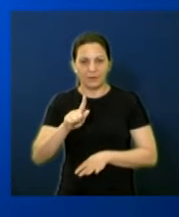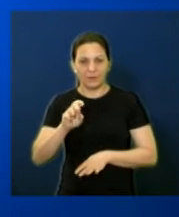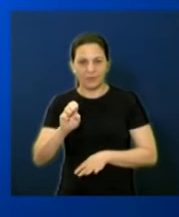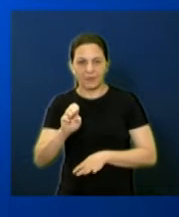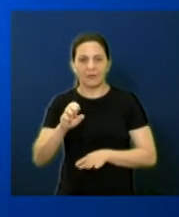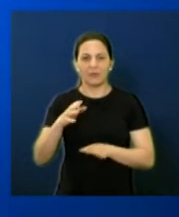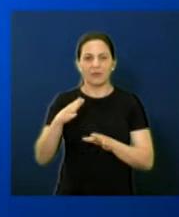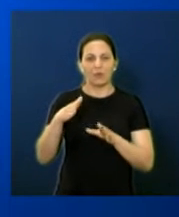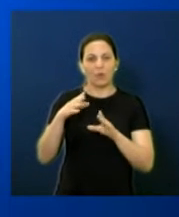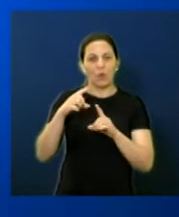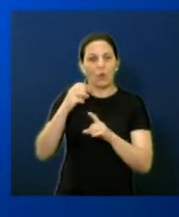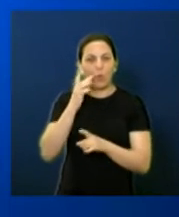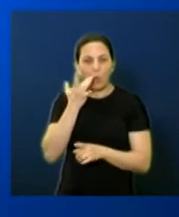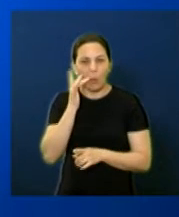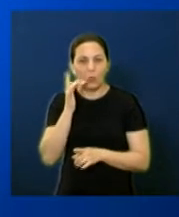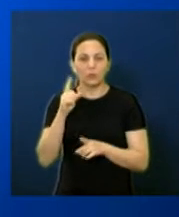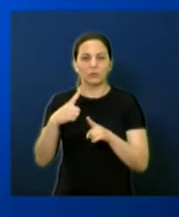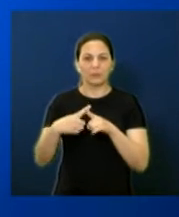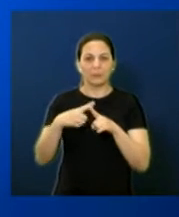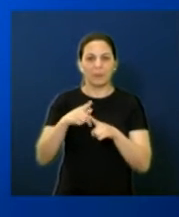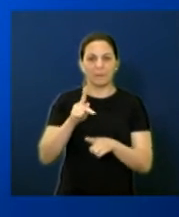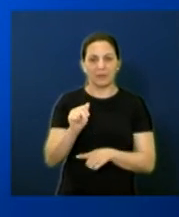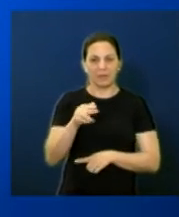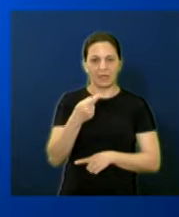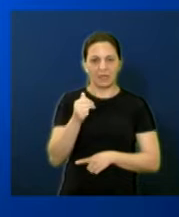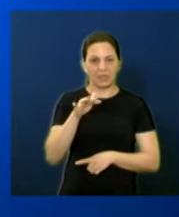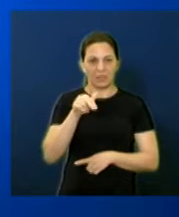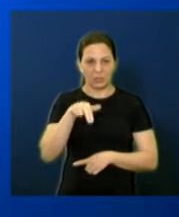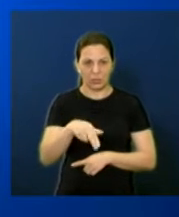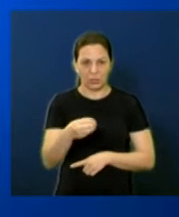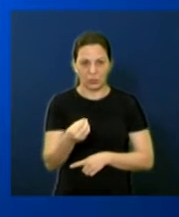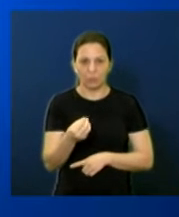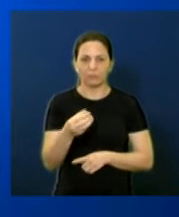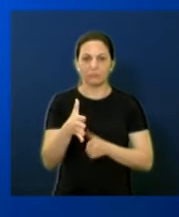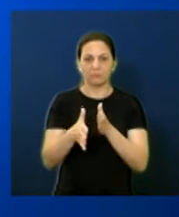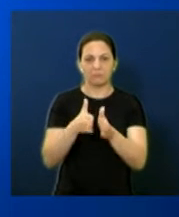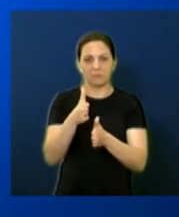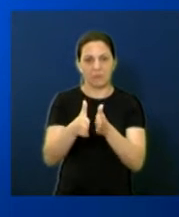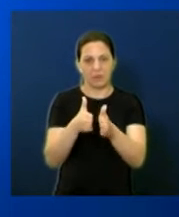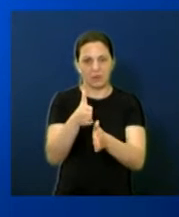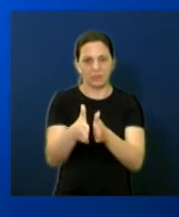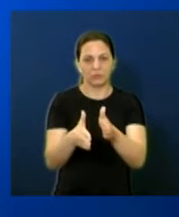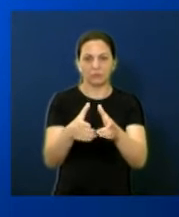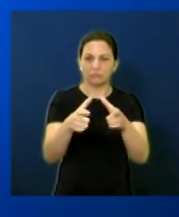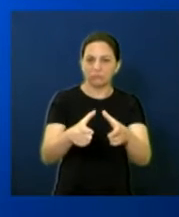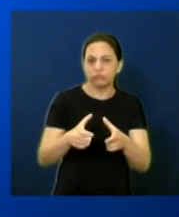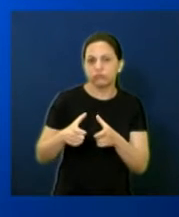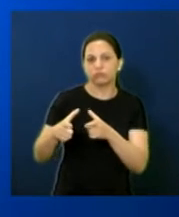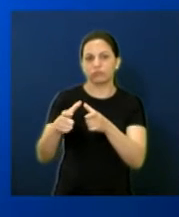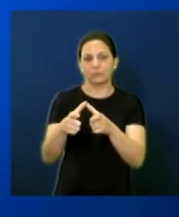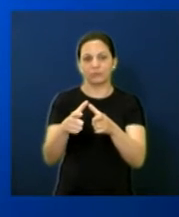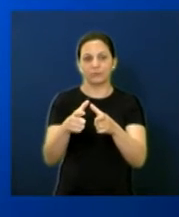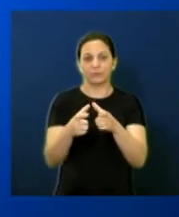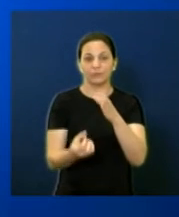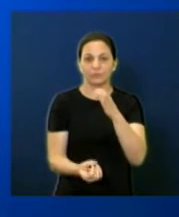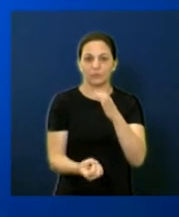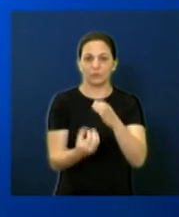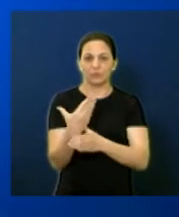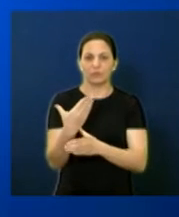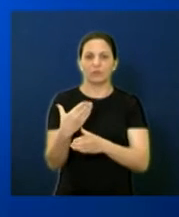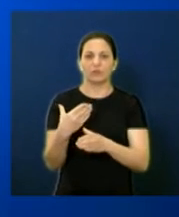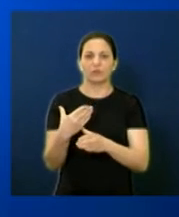Parque Pinheirinho. Áreas 7 e 8 do Parque dos Trilhos. Convênio BID. Implantação